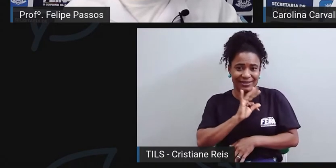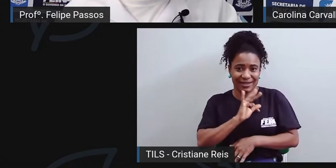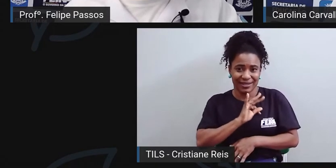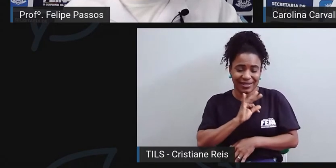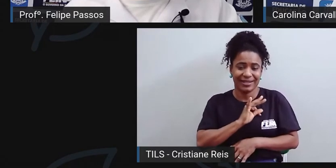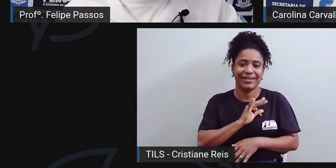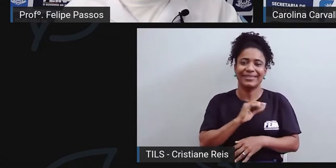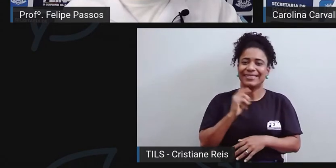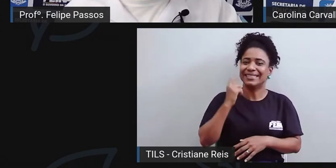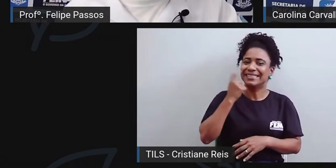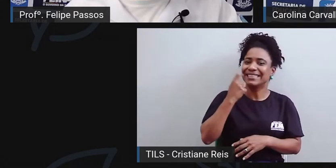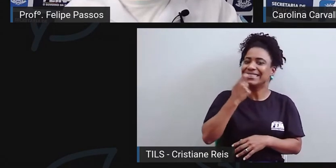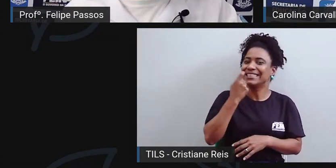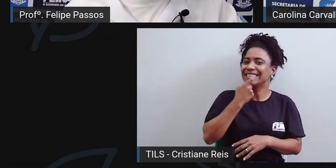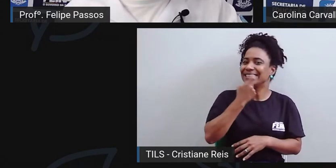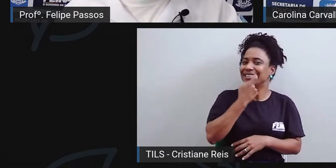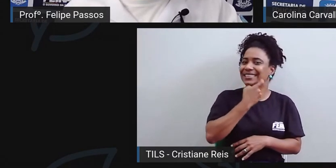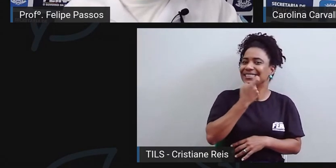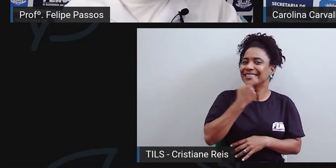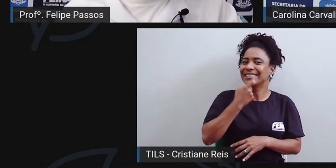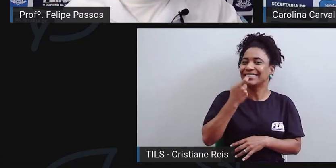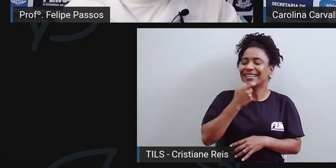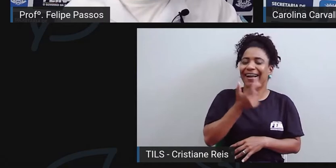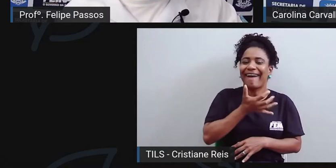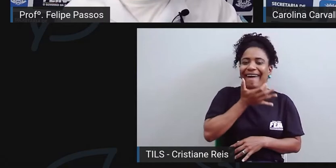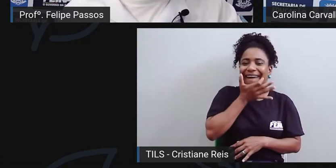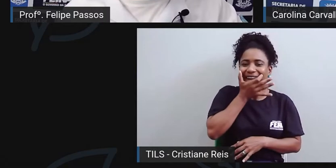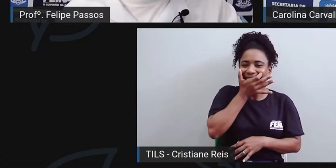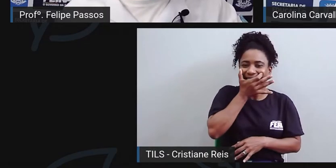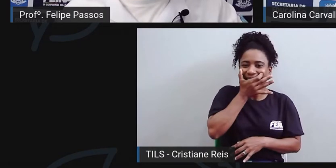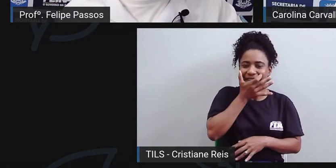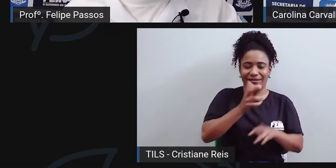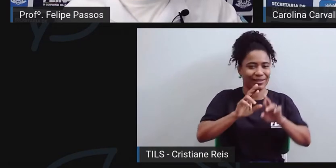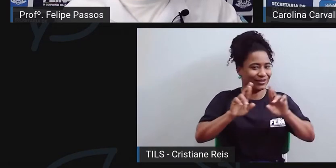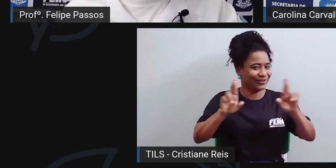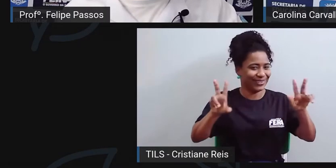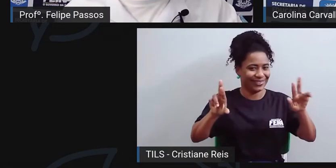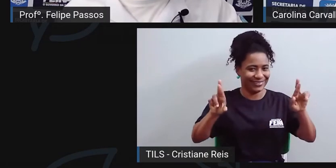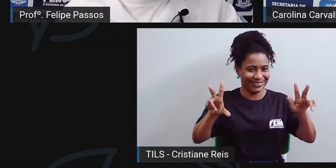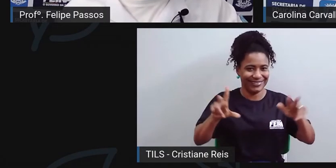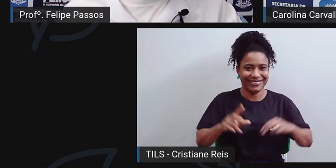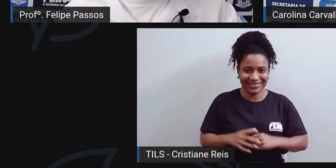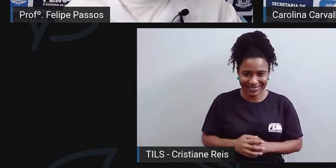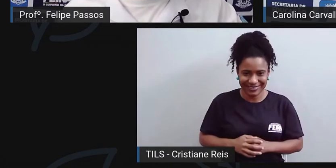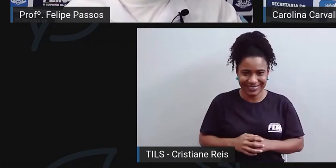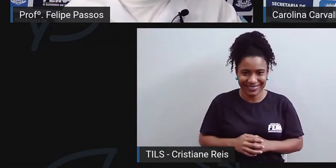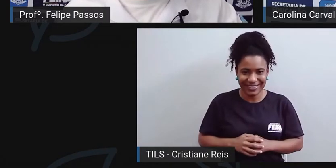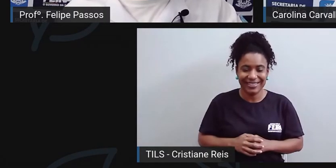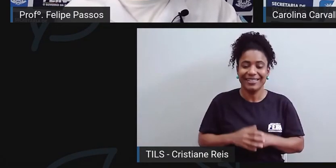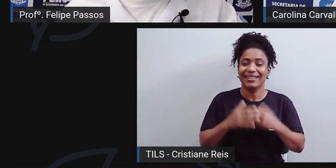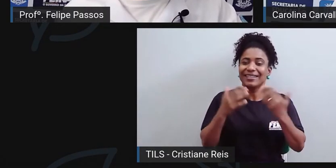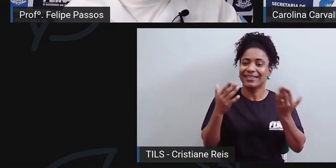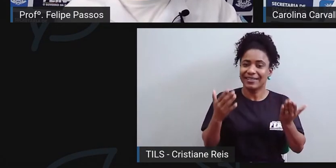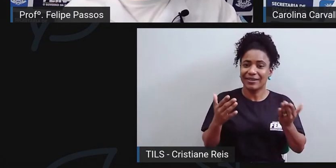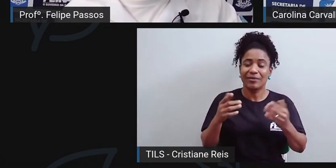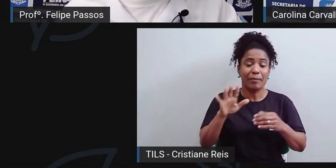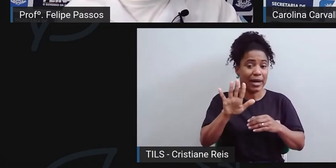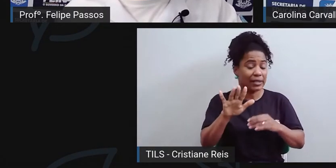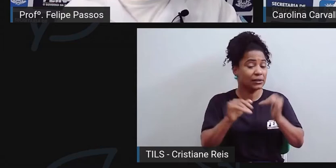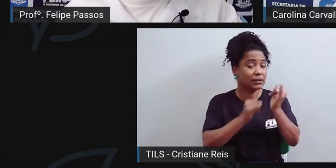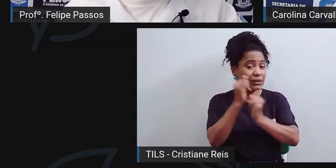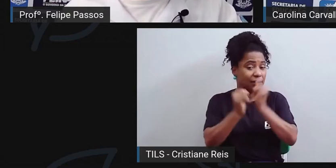de restauração, enfim, de lentes de contato que existem. em relação a esses produtos da internet,